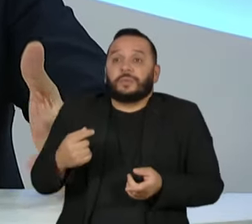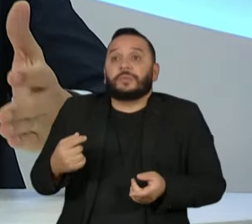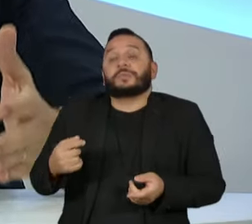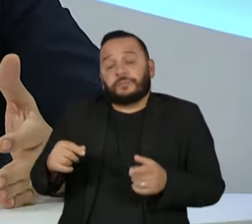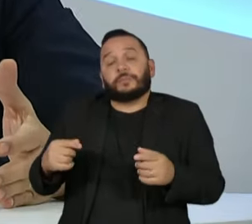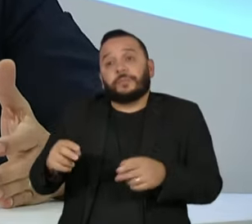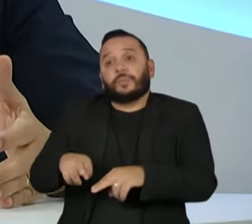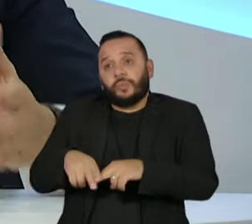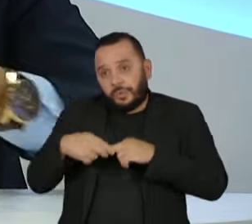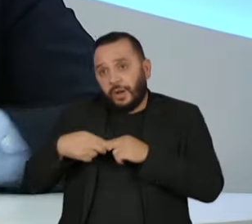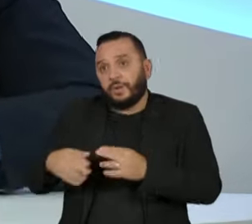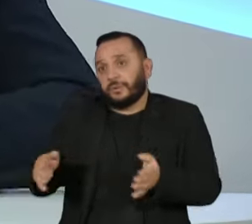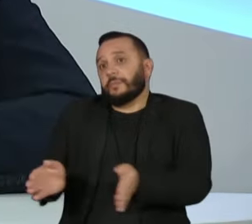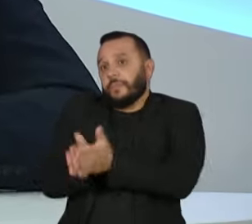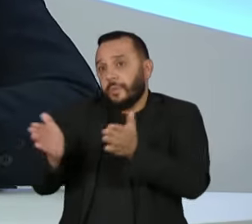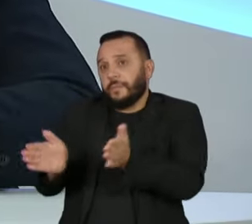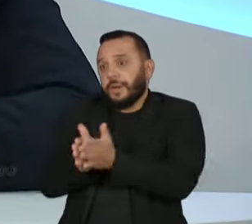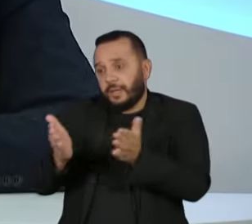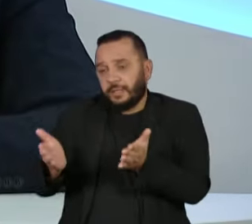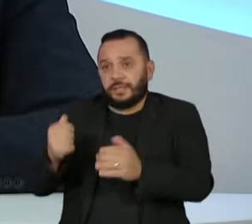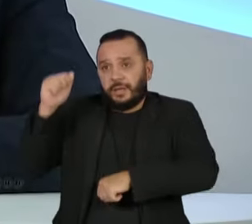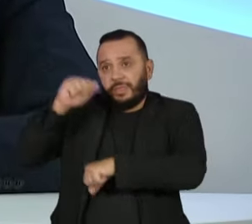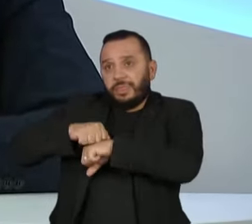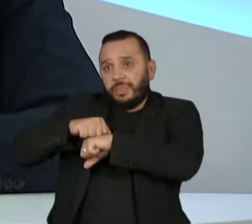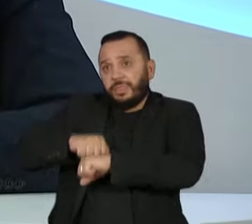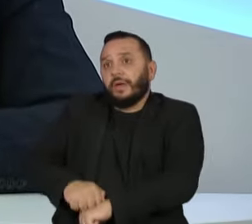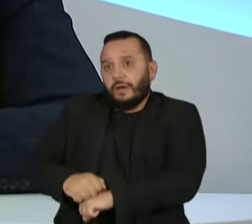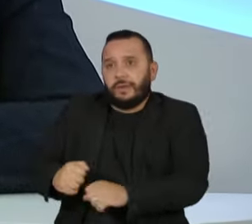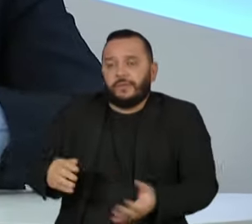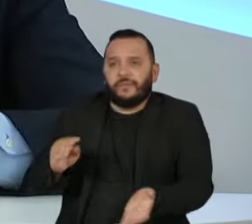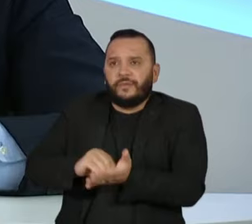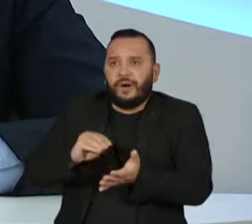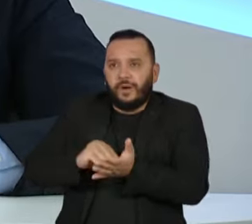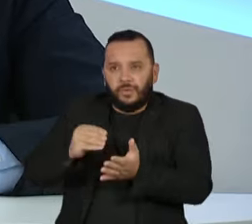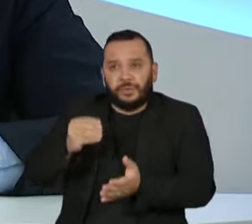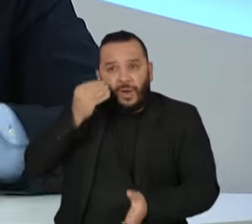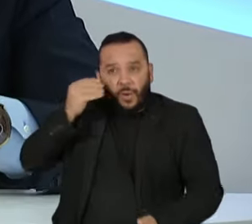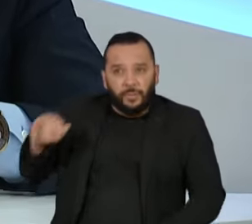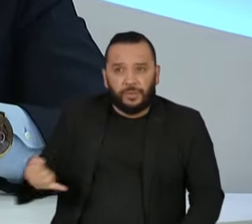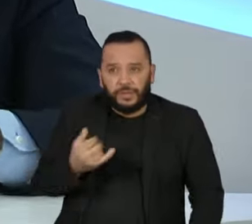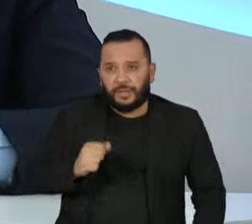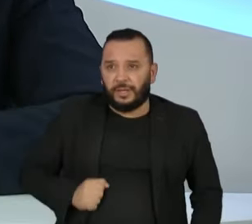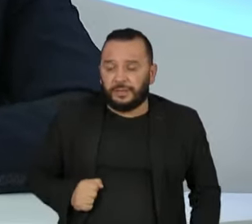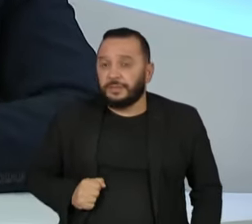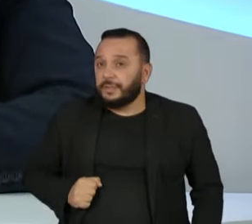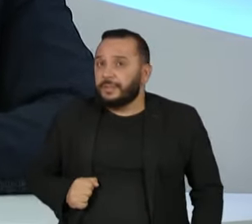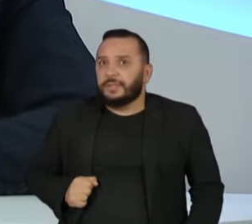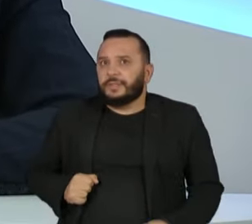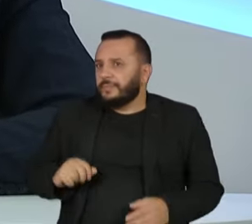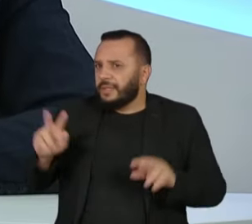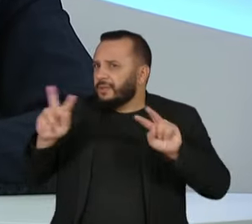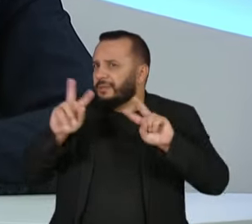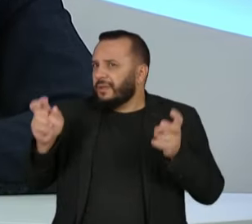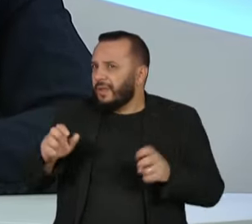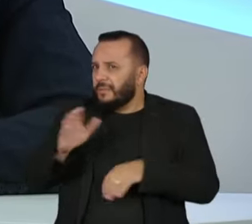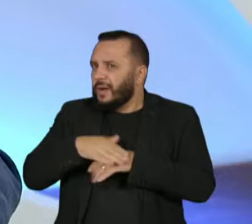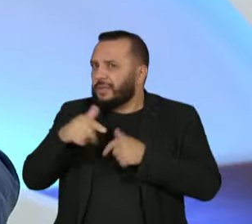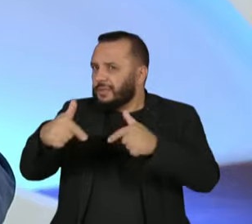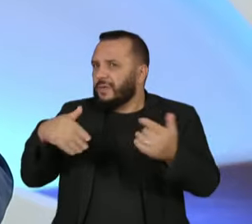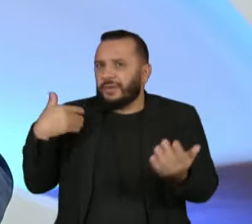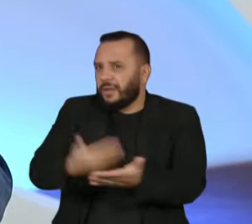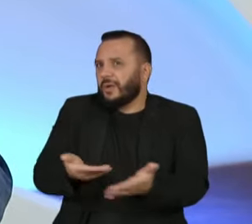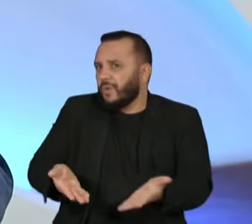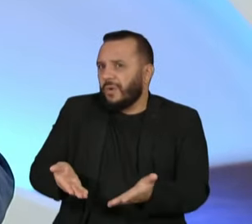pobreza, com a miséria, com a falta de oportunidades. É impressão minha ou não se está tratando desse tema até aqui?